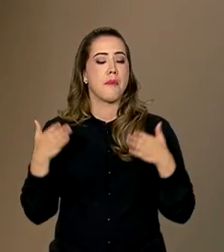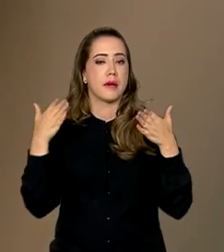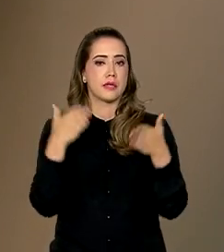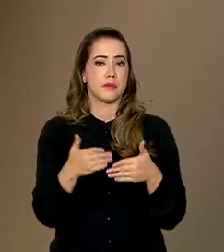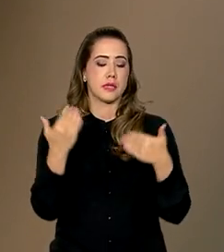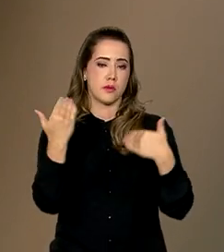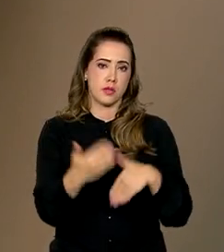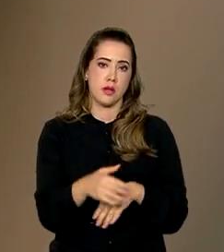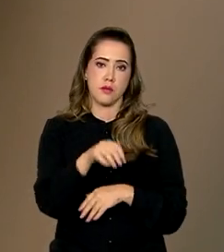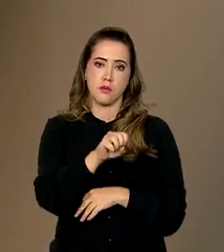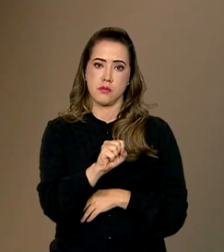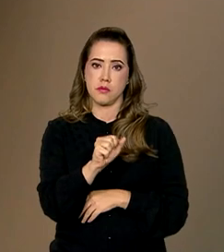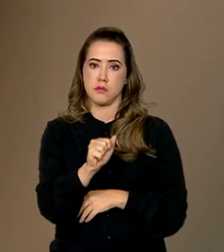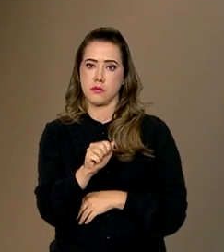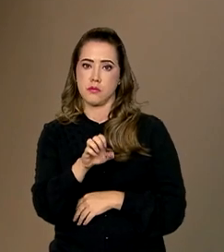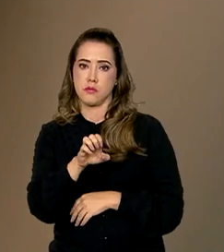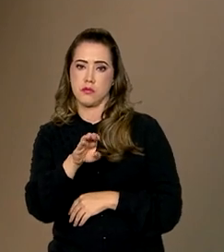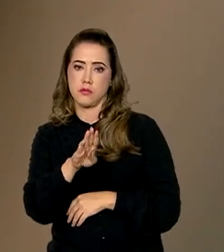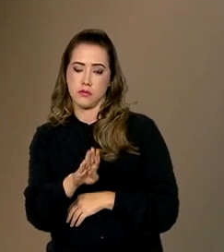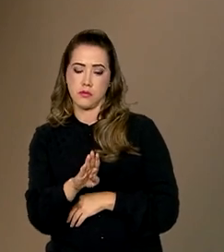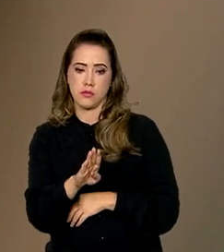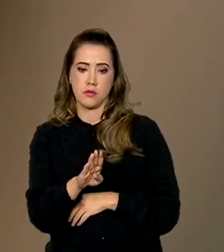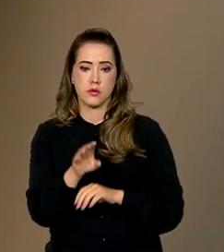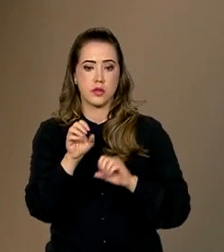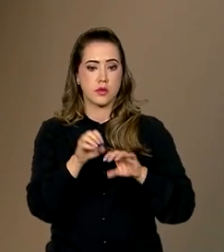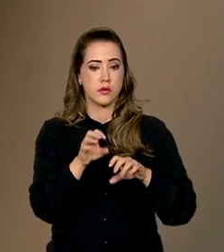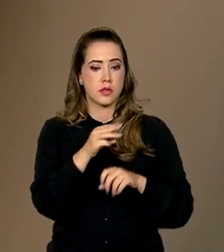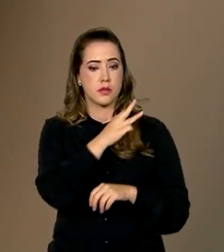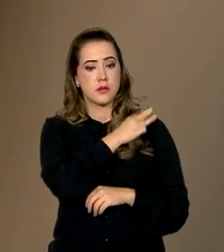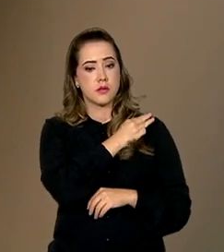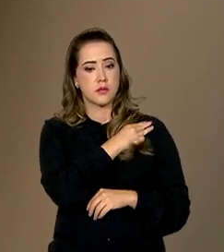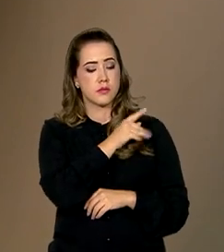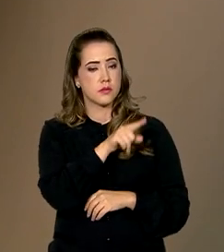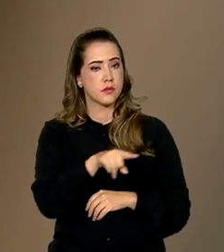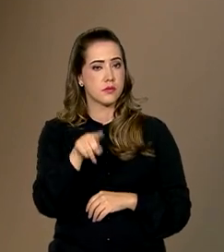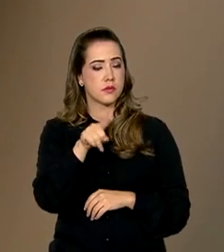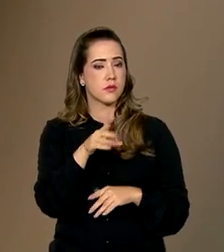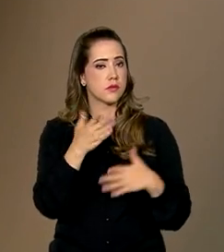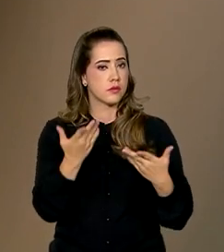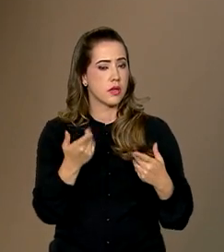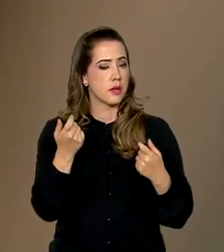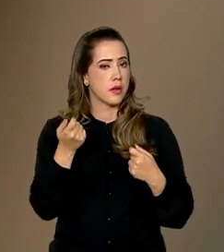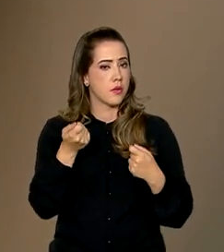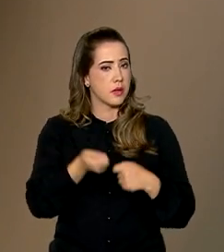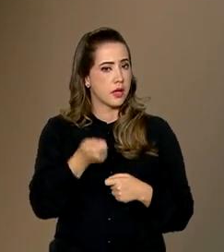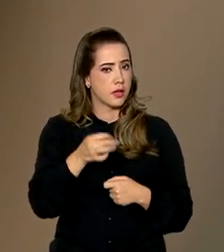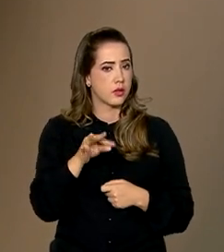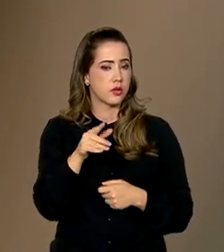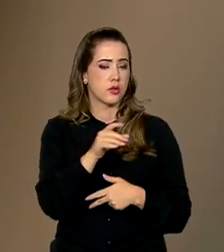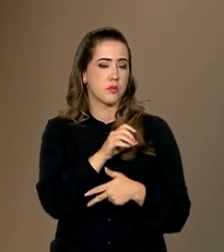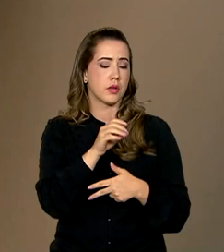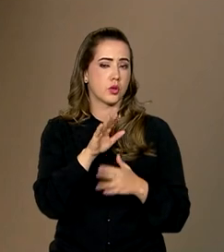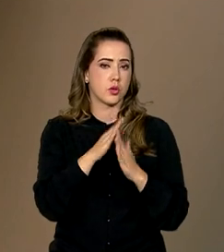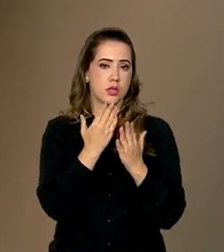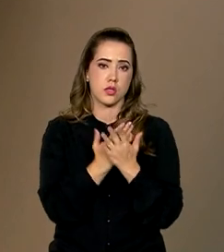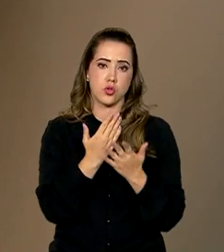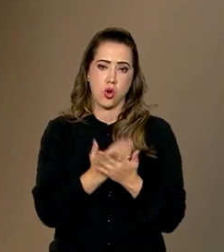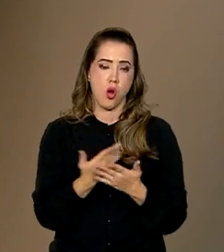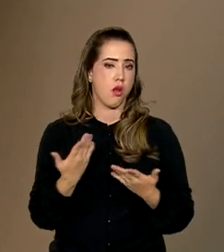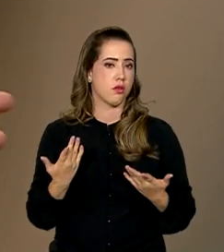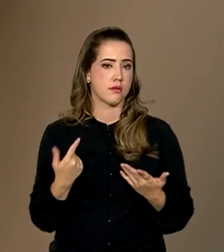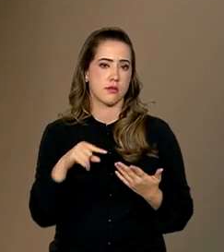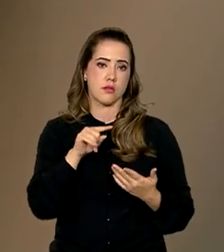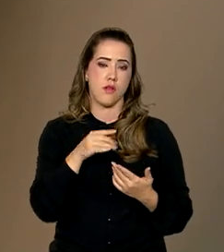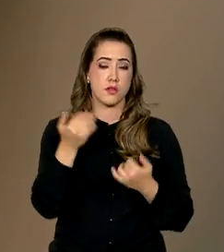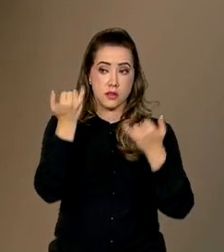que é essa avaliação do ensino médio, ela é obrigatória para todas as escolas. Então, você garante que você